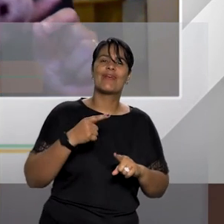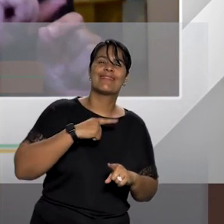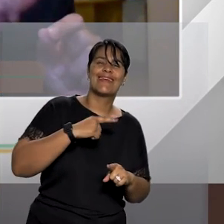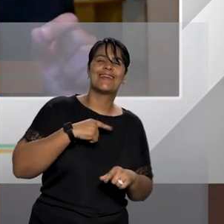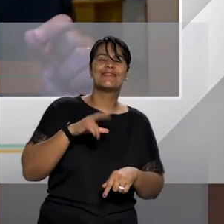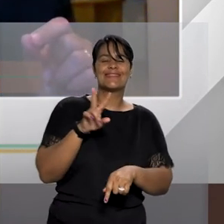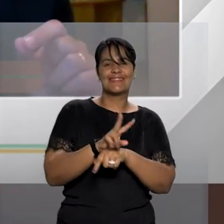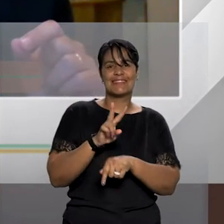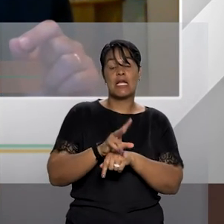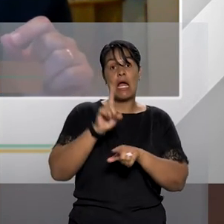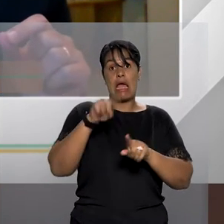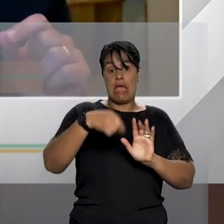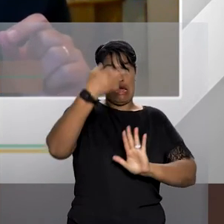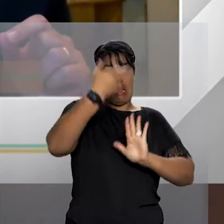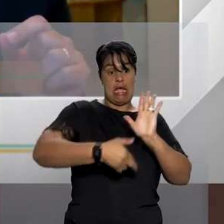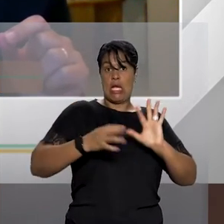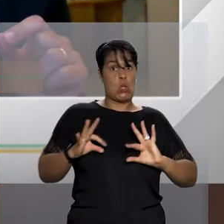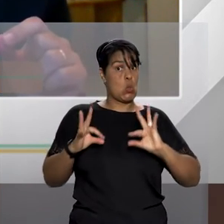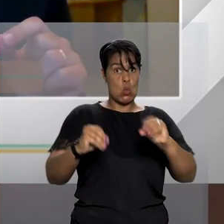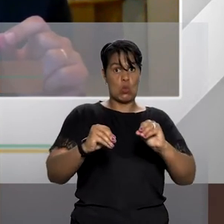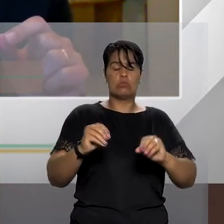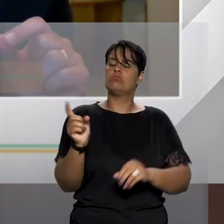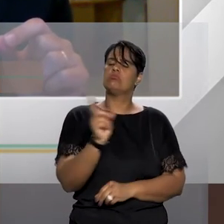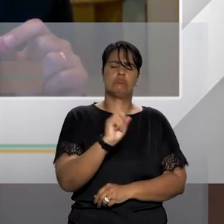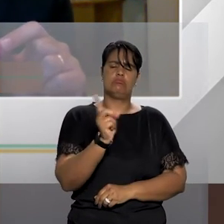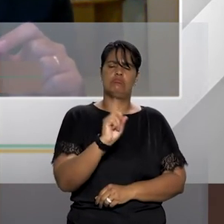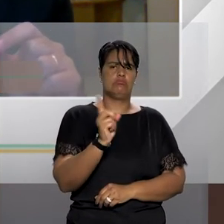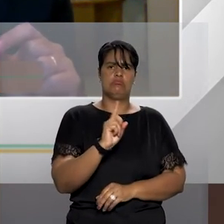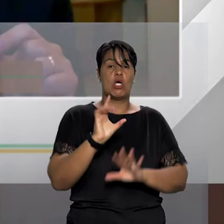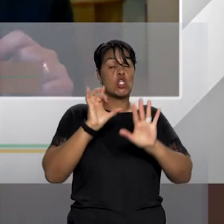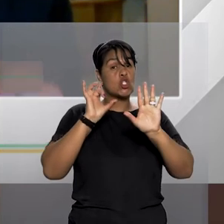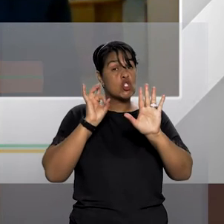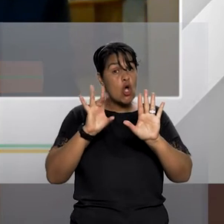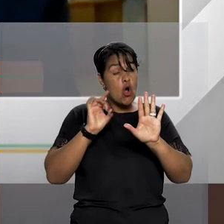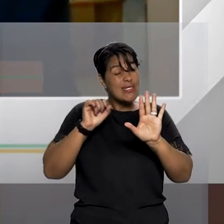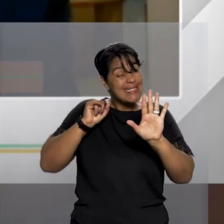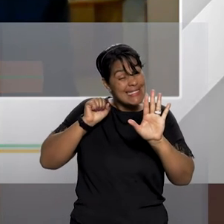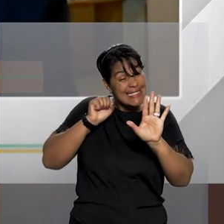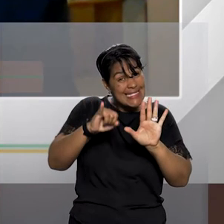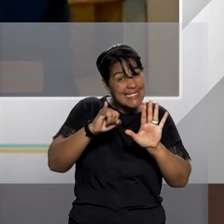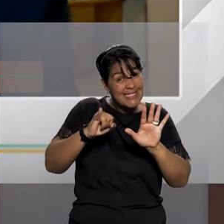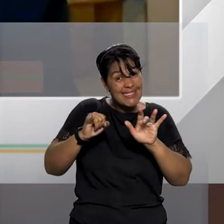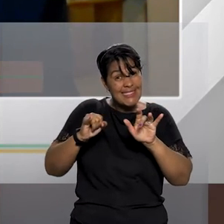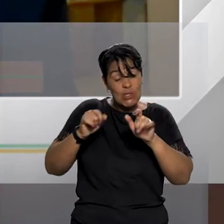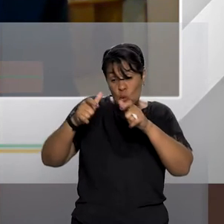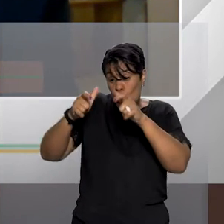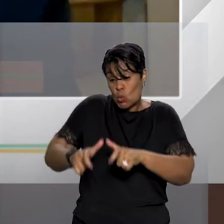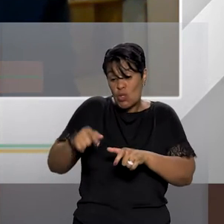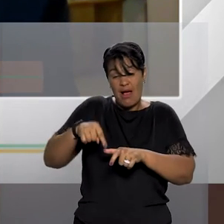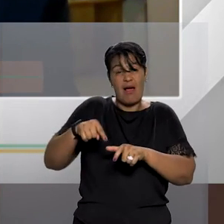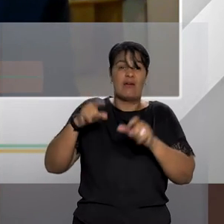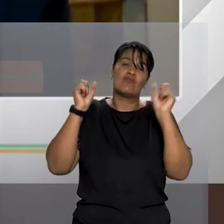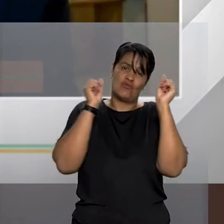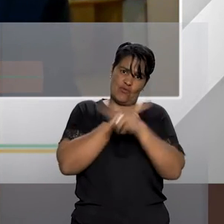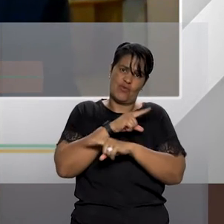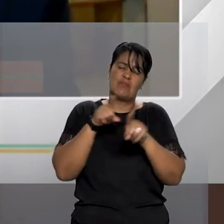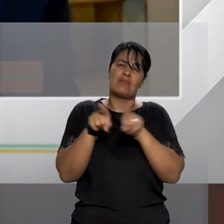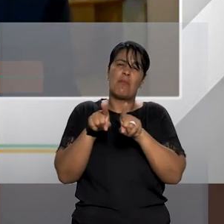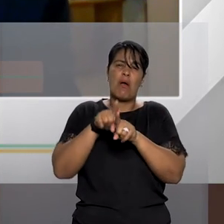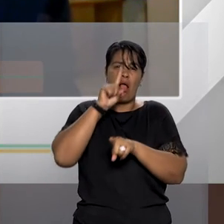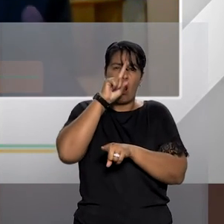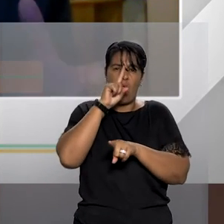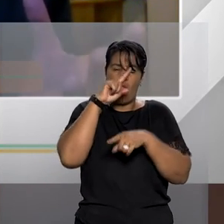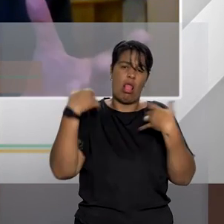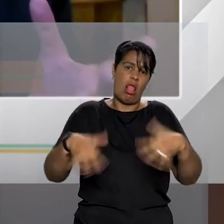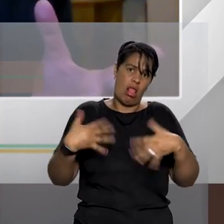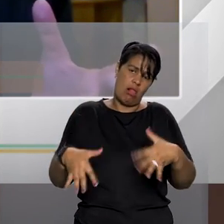não é regra geral a autoridade policial tecido é só em situações muito específicas e de um risco muito grave a integridade física